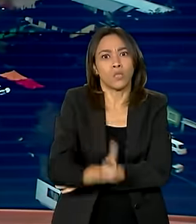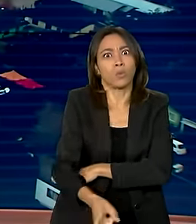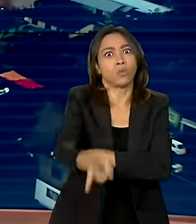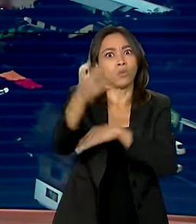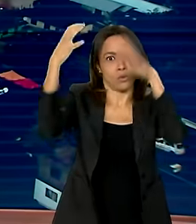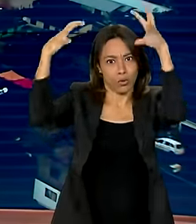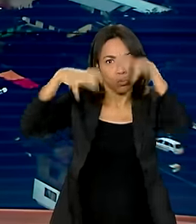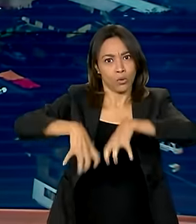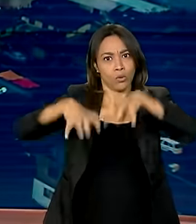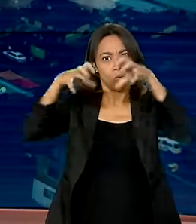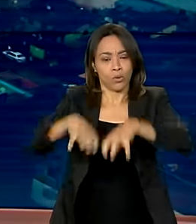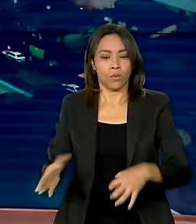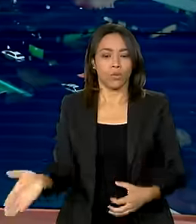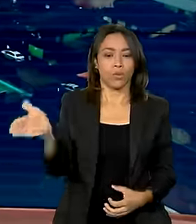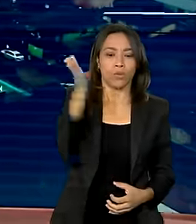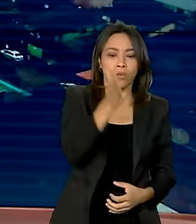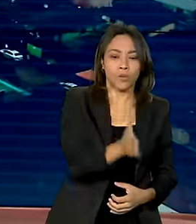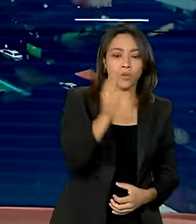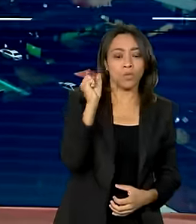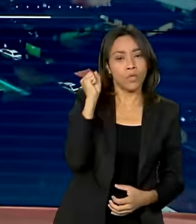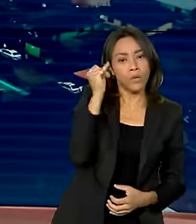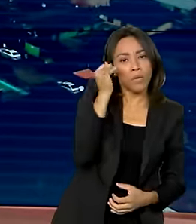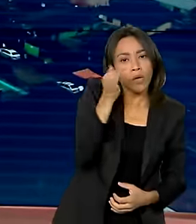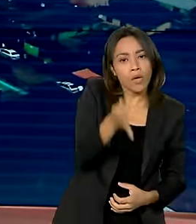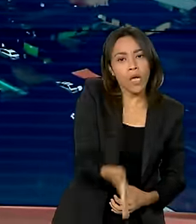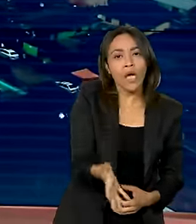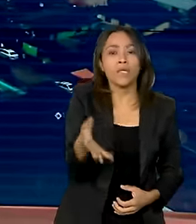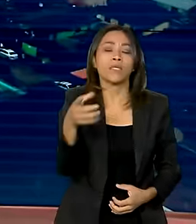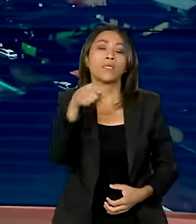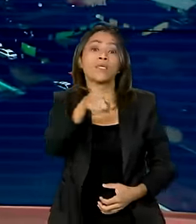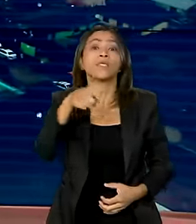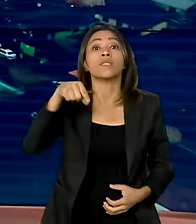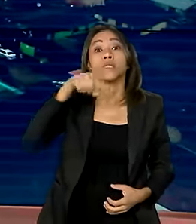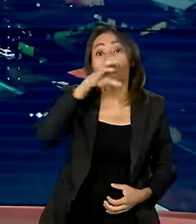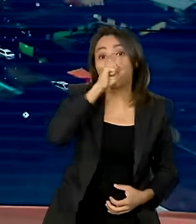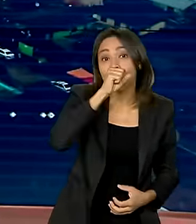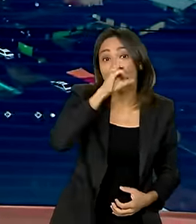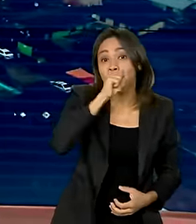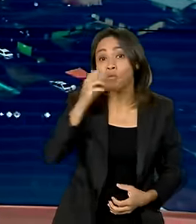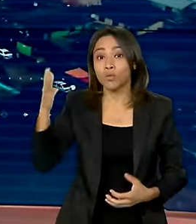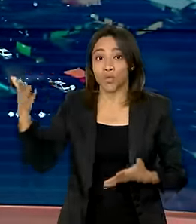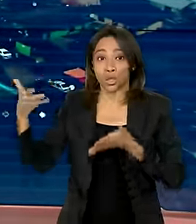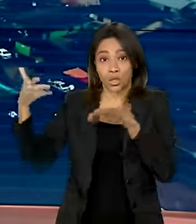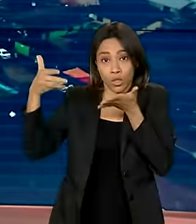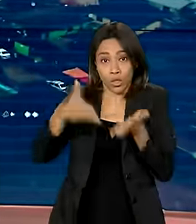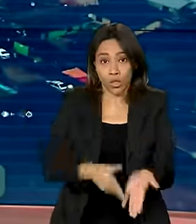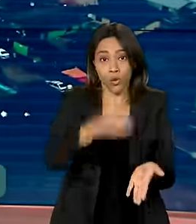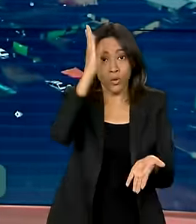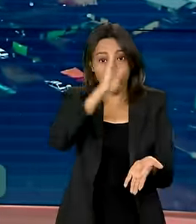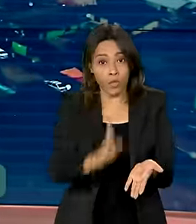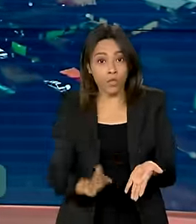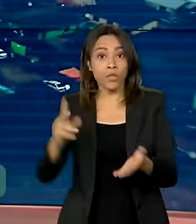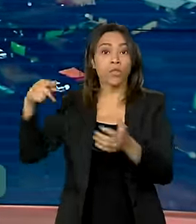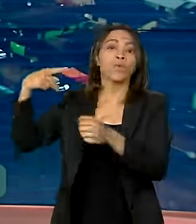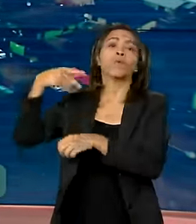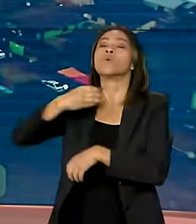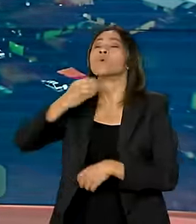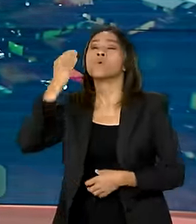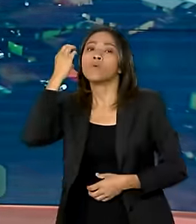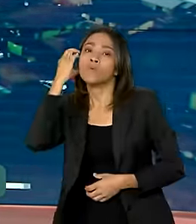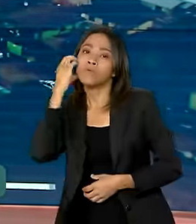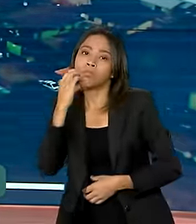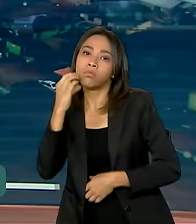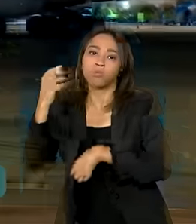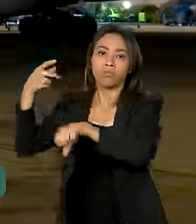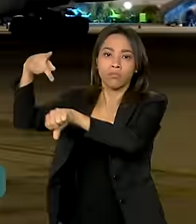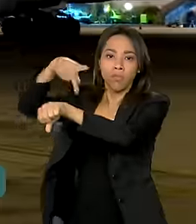E na madrugada de sábado, chegou ao Brasil um voo com ajuda humanitária vindo dos Emirados Árabes para o Rio Grande do Sul.